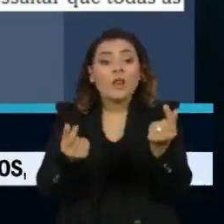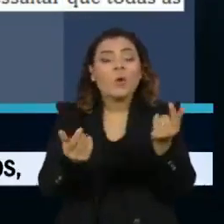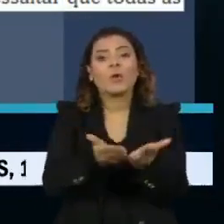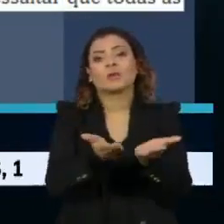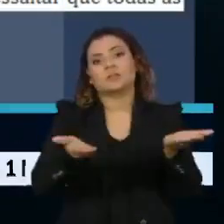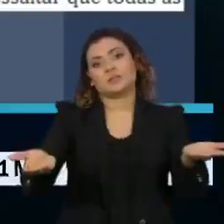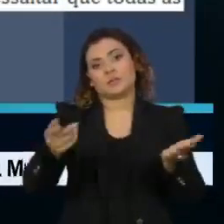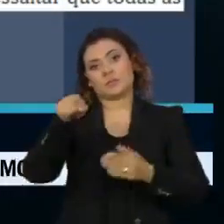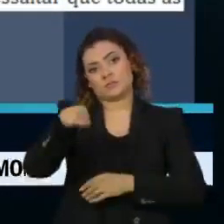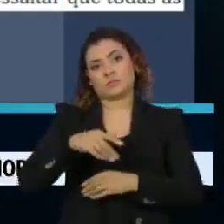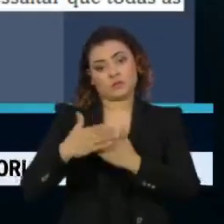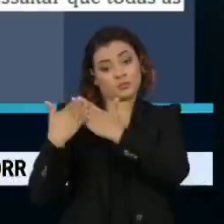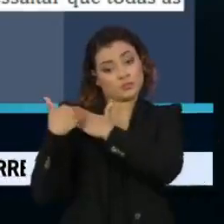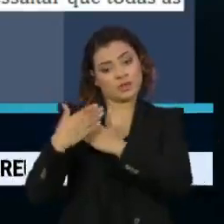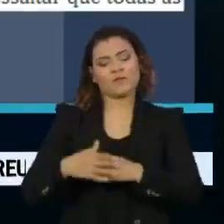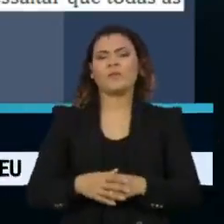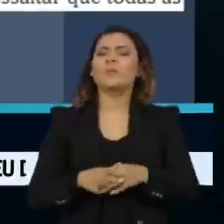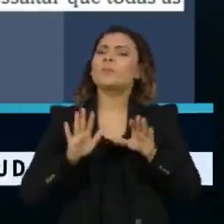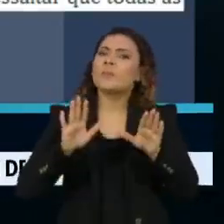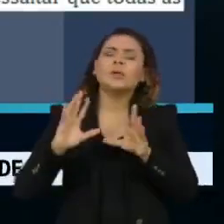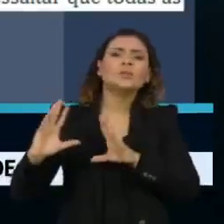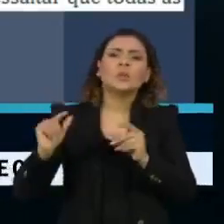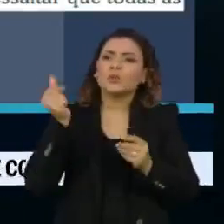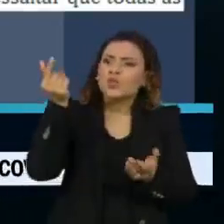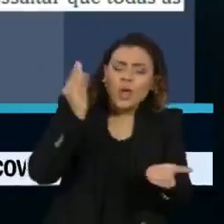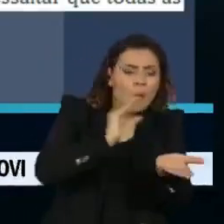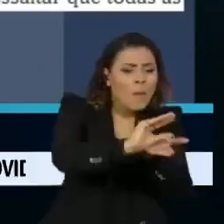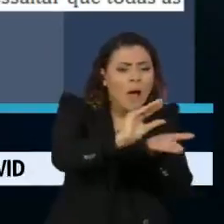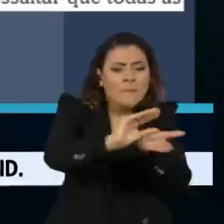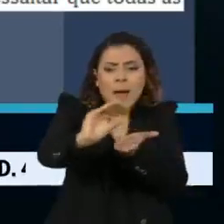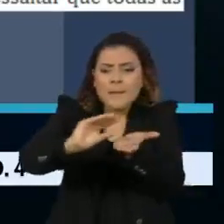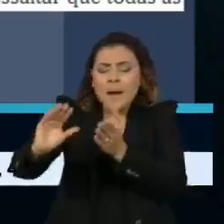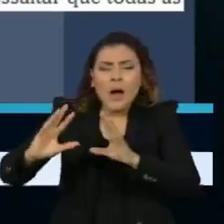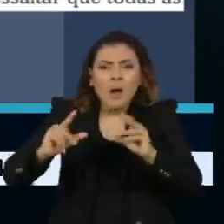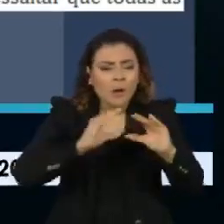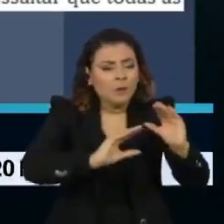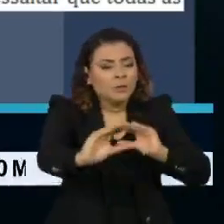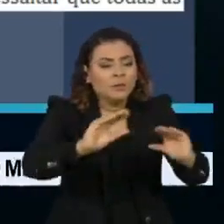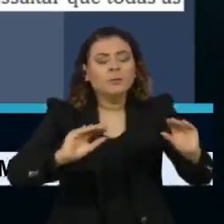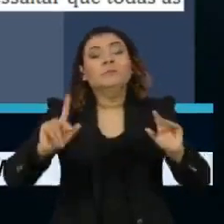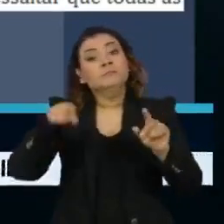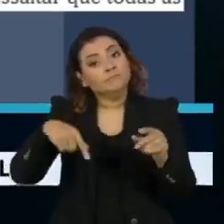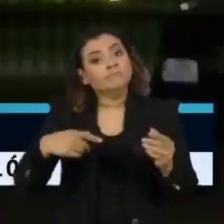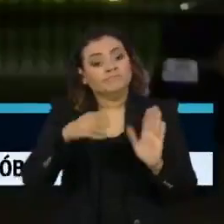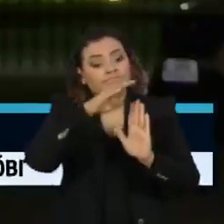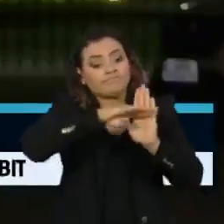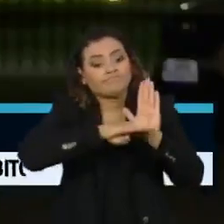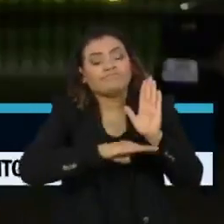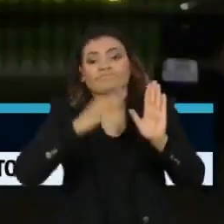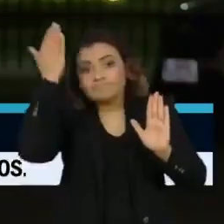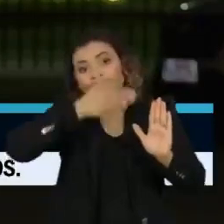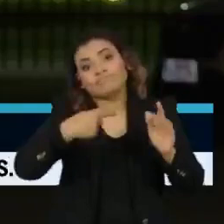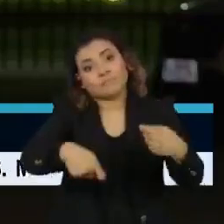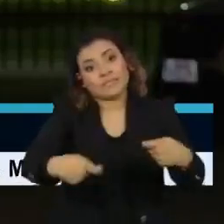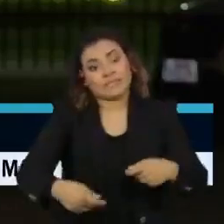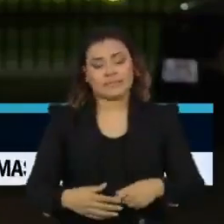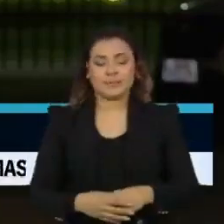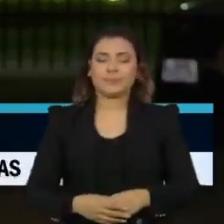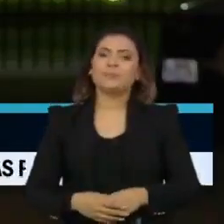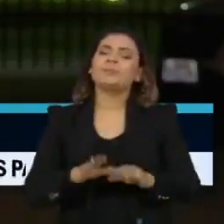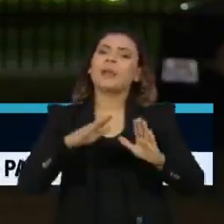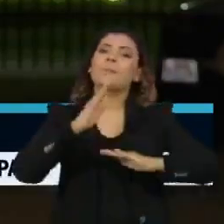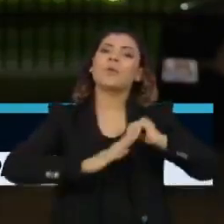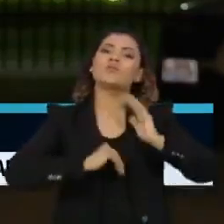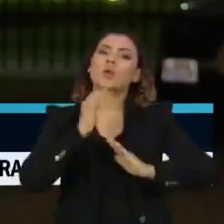licitação. Diz ainda que todas as transferências de recursos estão em fase de prestação de contas. Para especialistas em